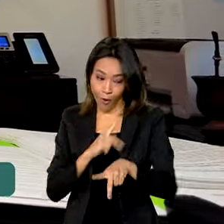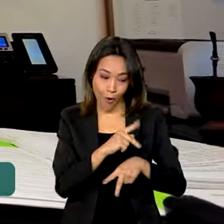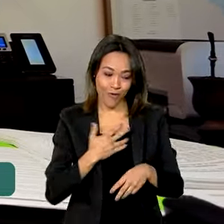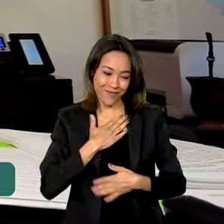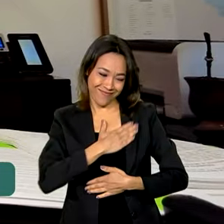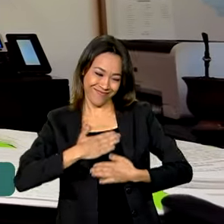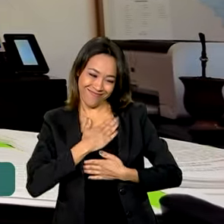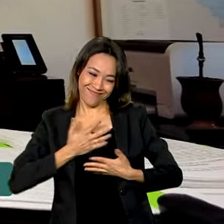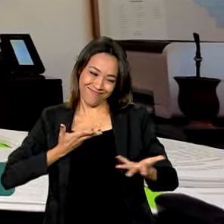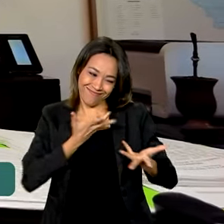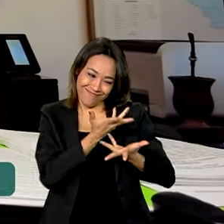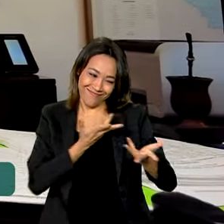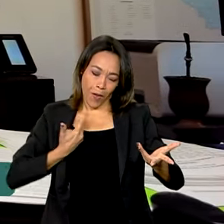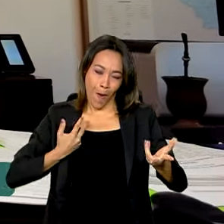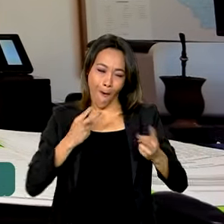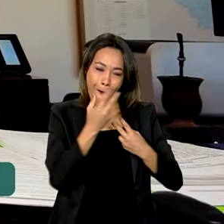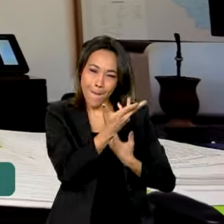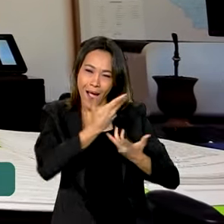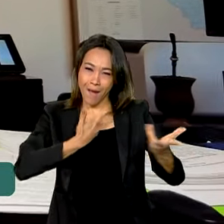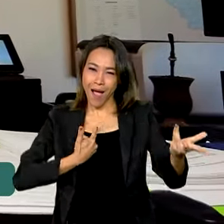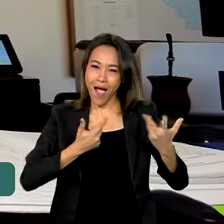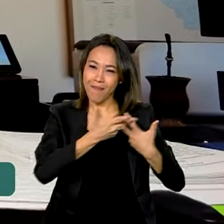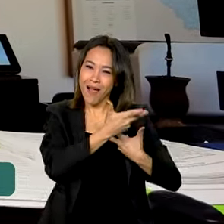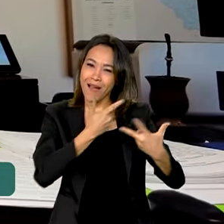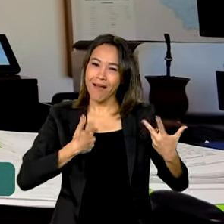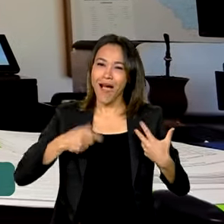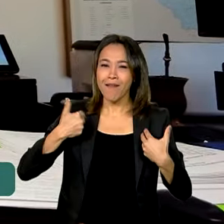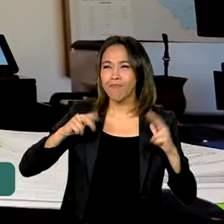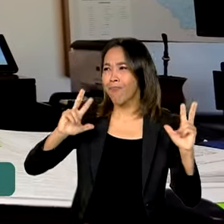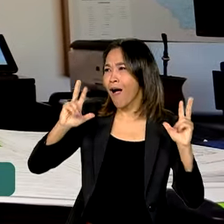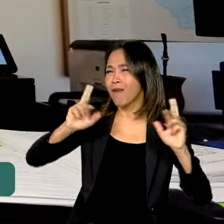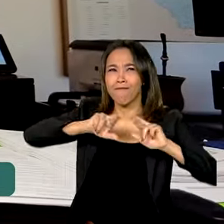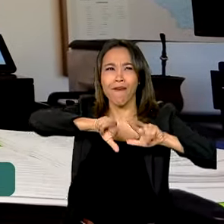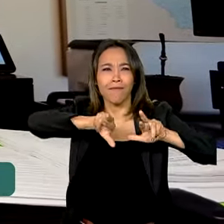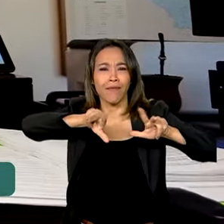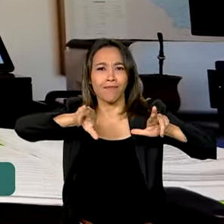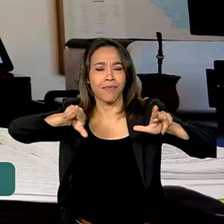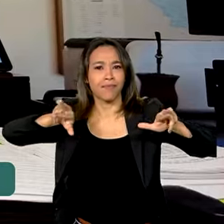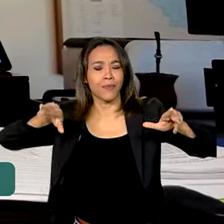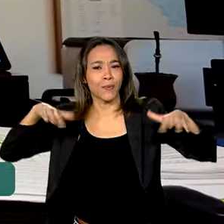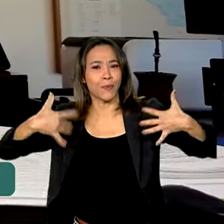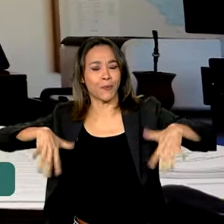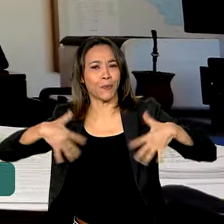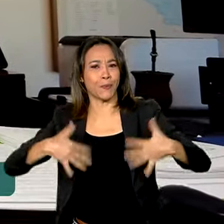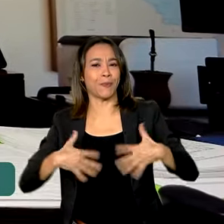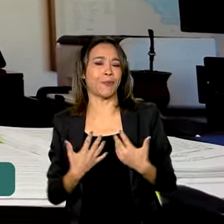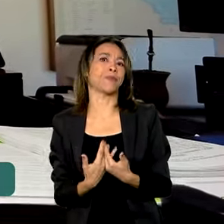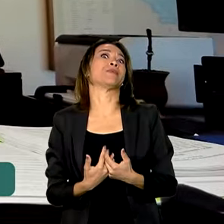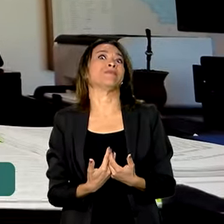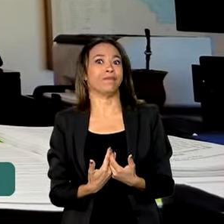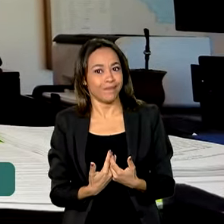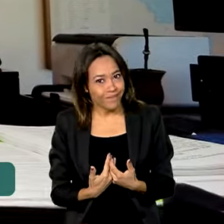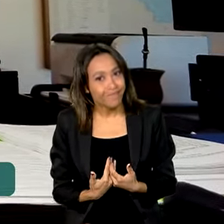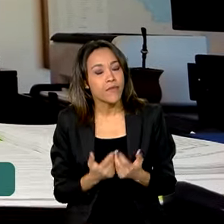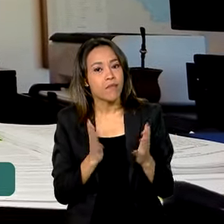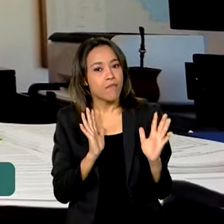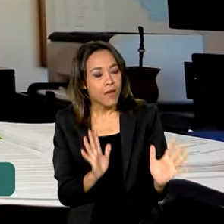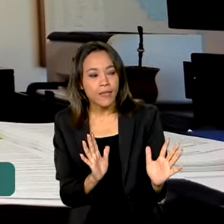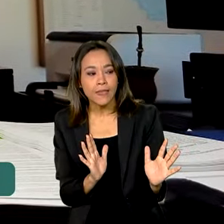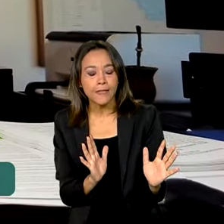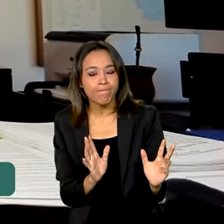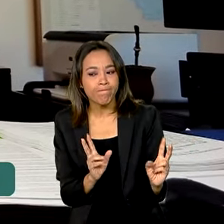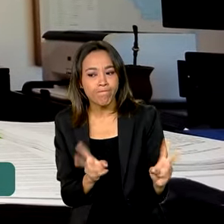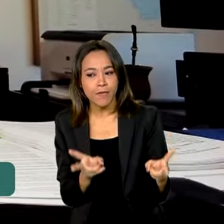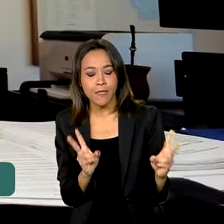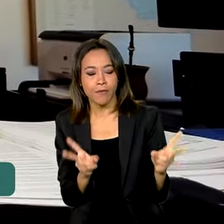mútua, são países que valorizam a diversidade, que têm origens étnicas muito distintas, mas ao mesmo tempo